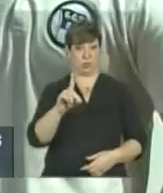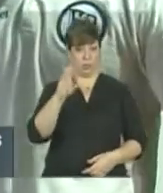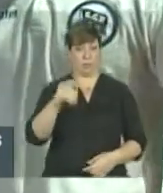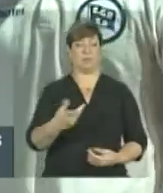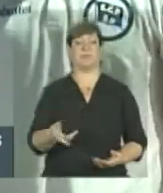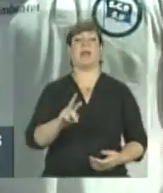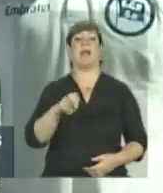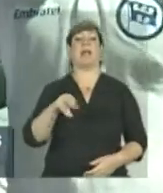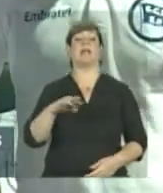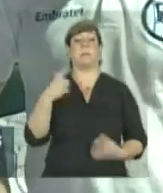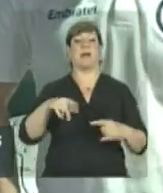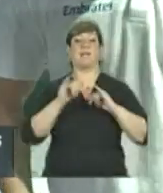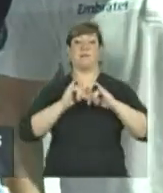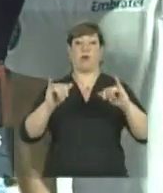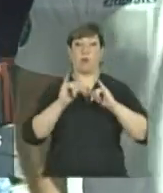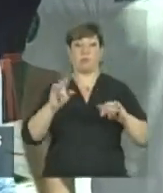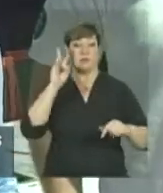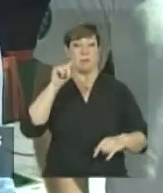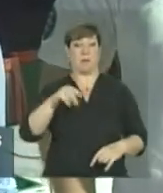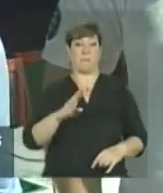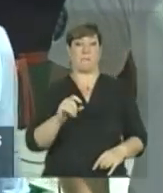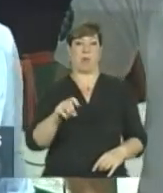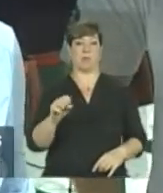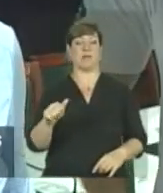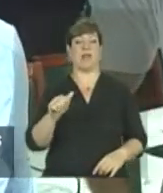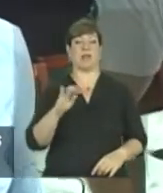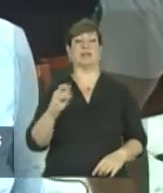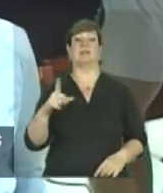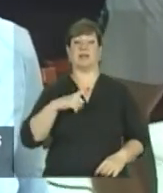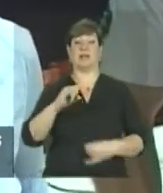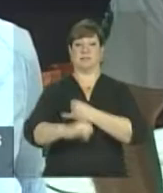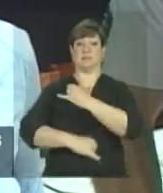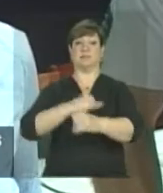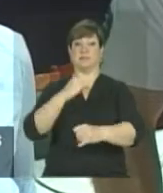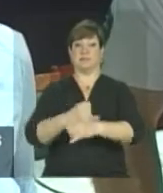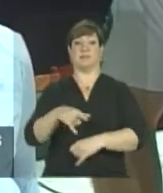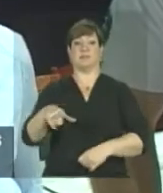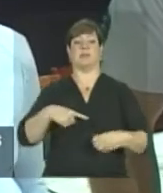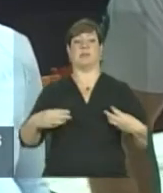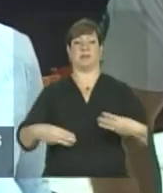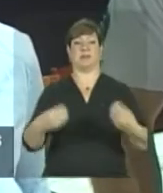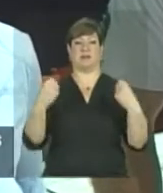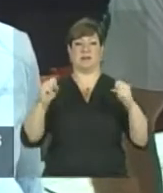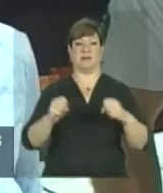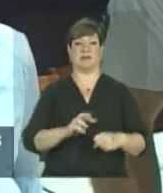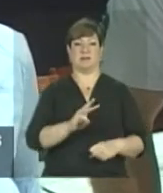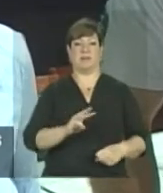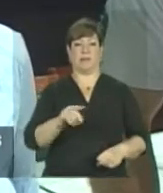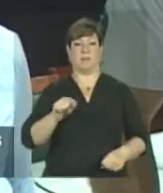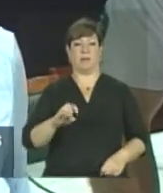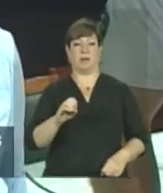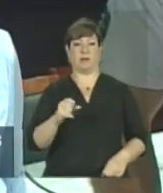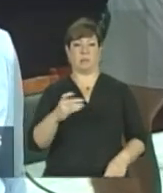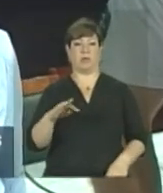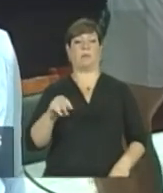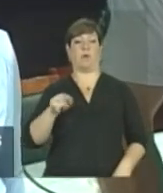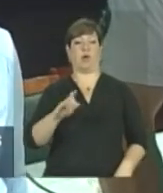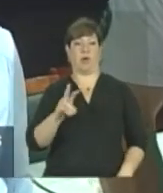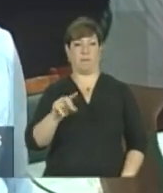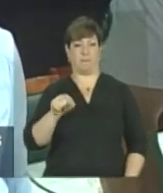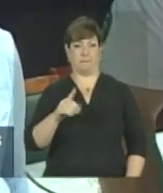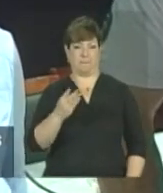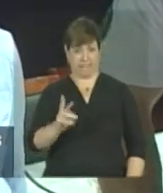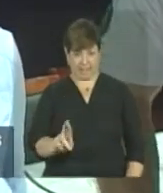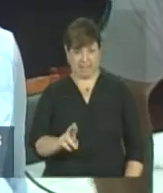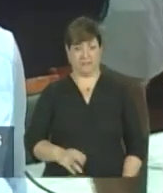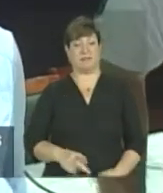Renata, mais informações sobre o Bolsa Atleta estão disponíveis no site do Ministério do Esporte. www.esporte.gov